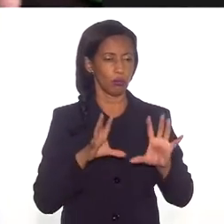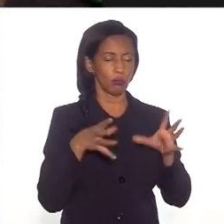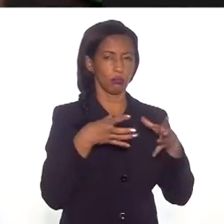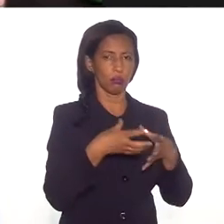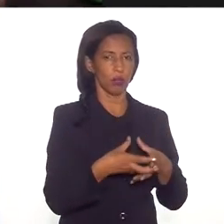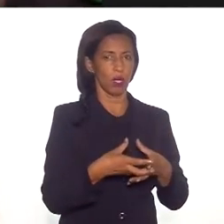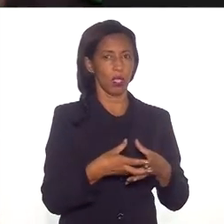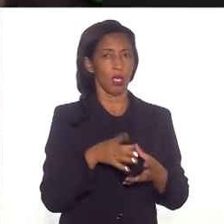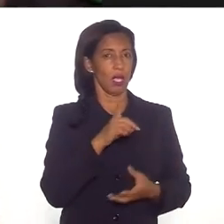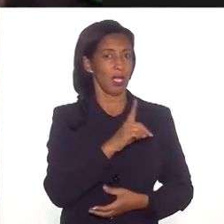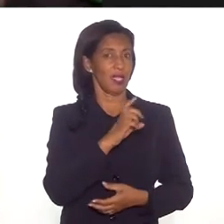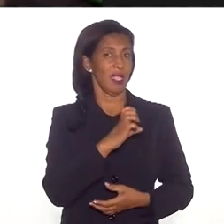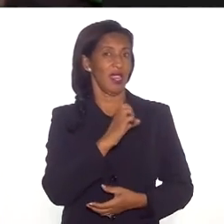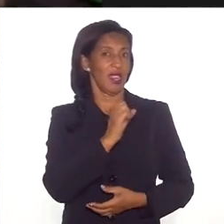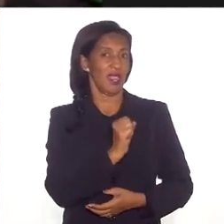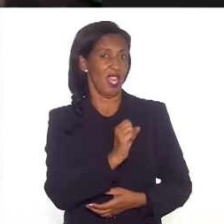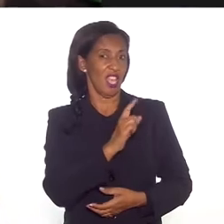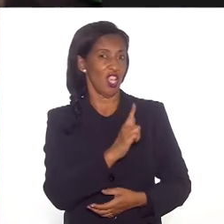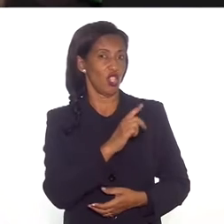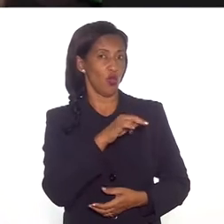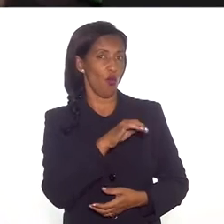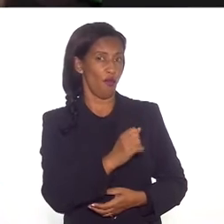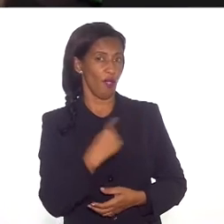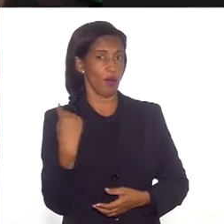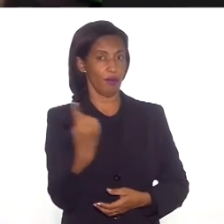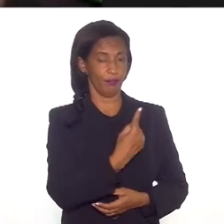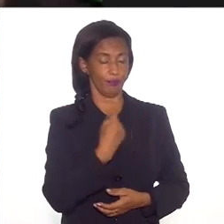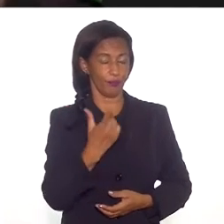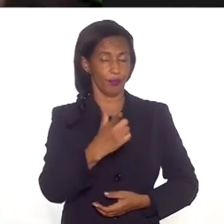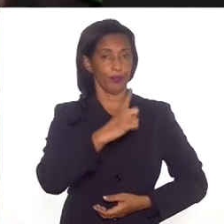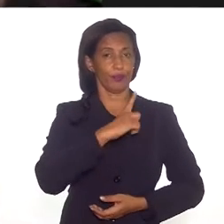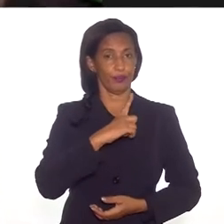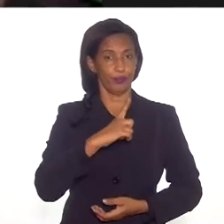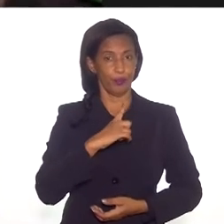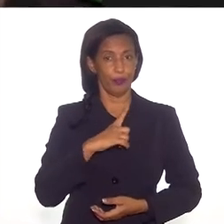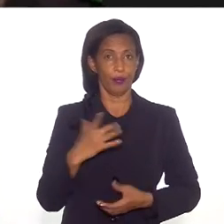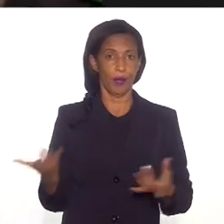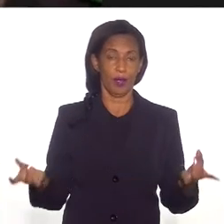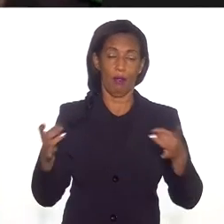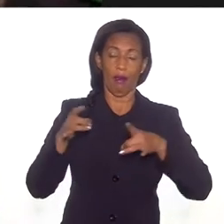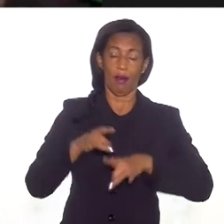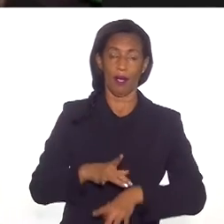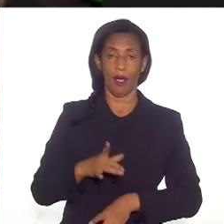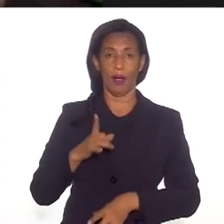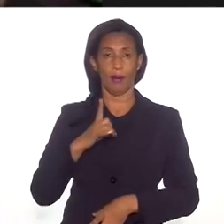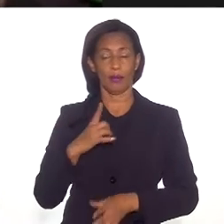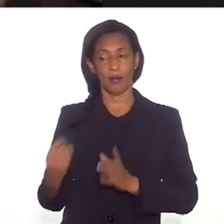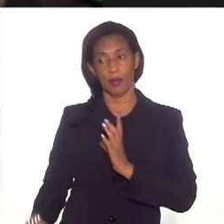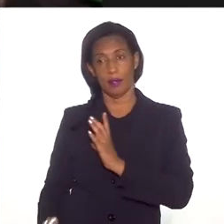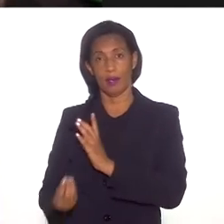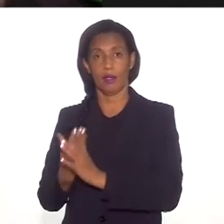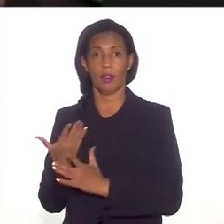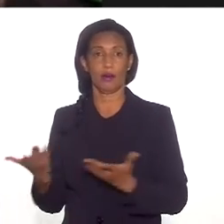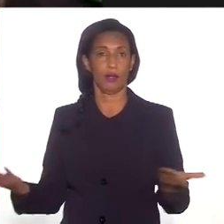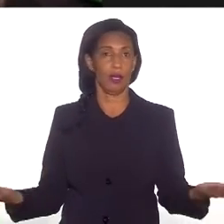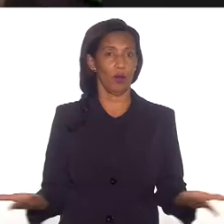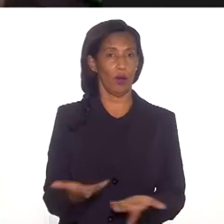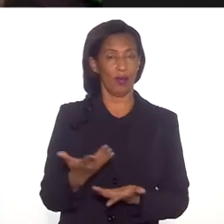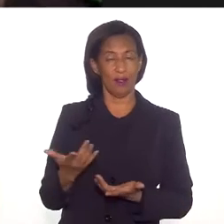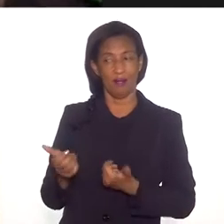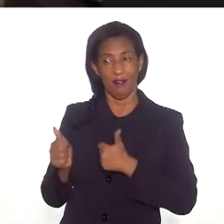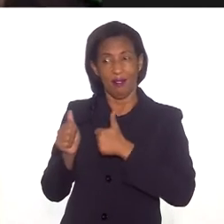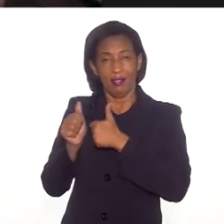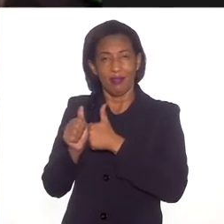por esse desgoverno que nós temos e que acabam sendo... se criando agora uma